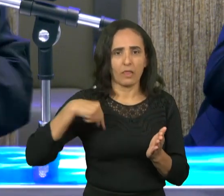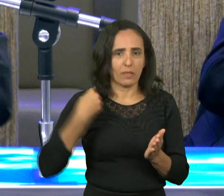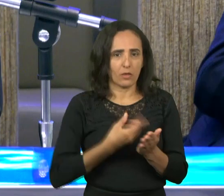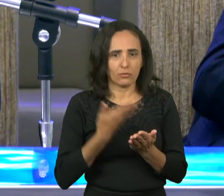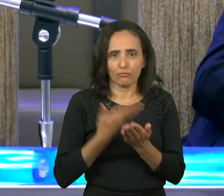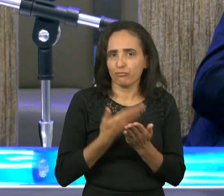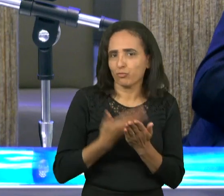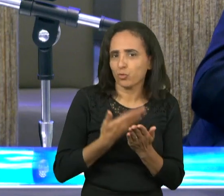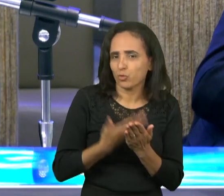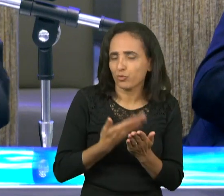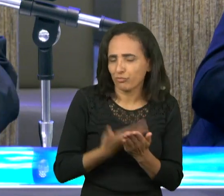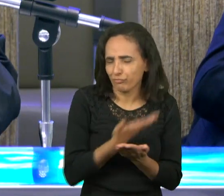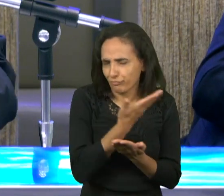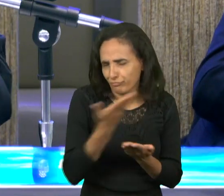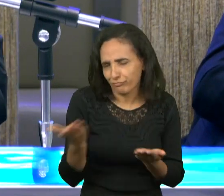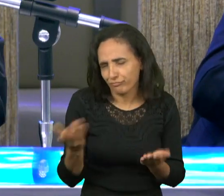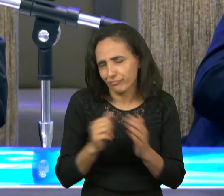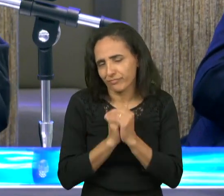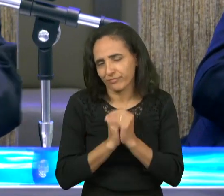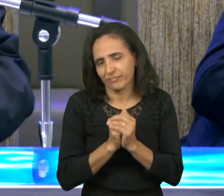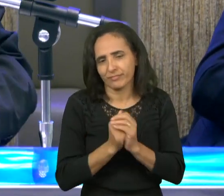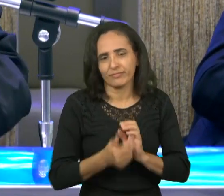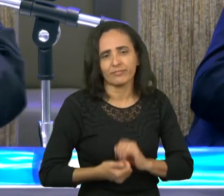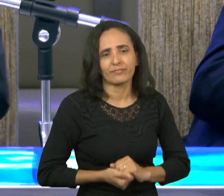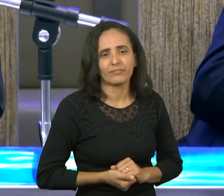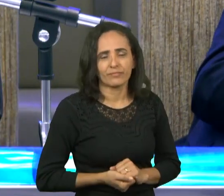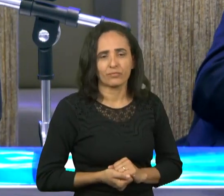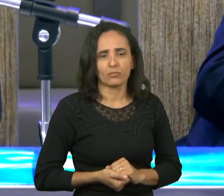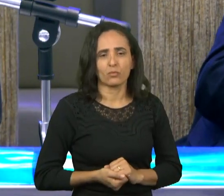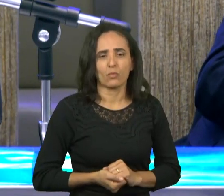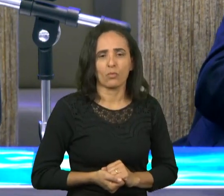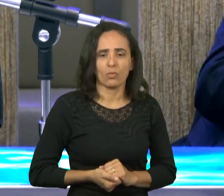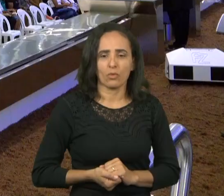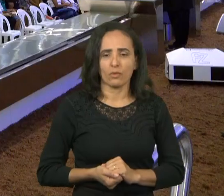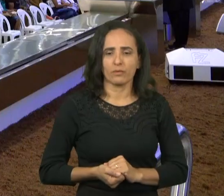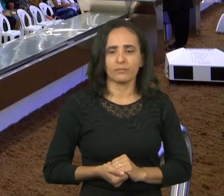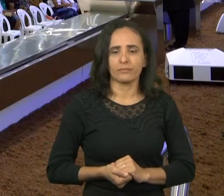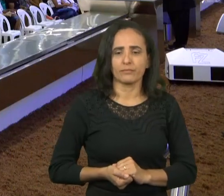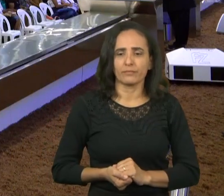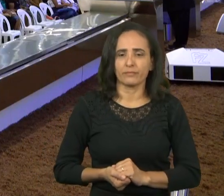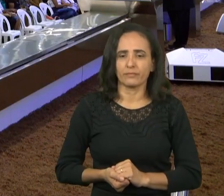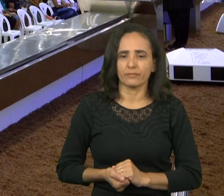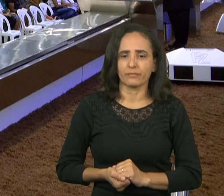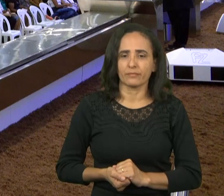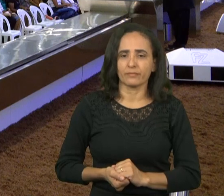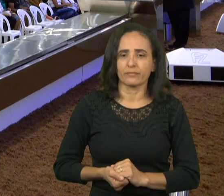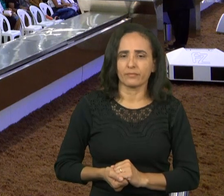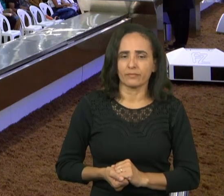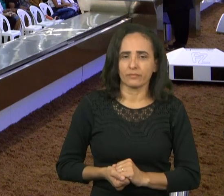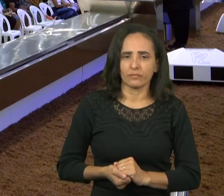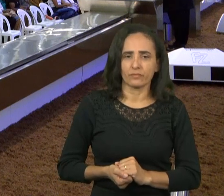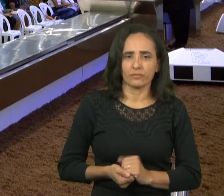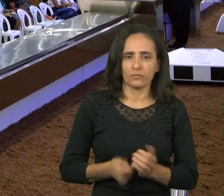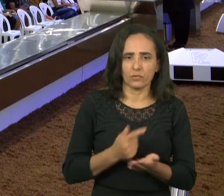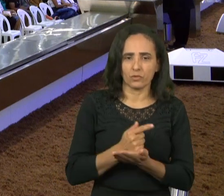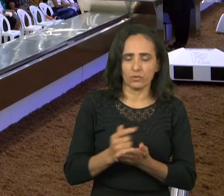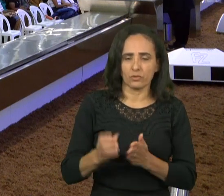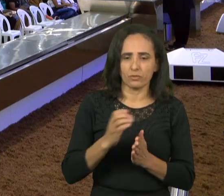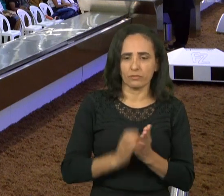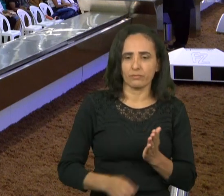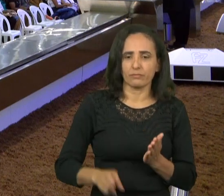estudando a Bíblia amém meus irmãos culto de ensino culto de doutrina estudamos a Bíblia capítulo 5